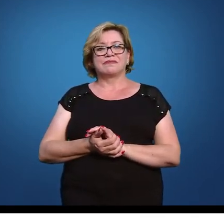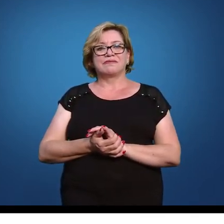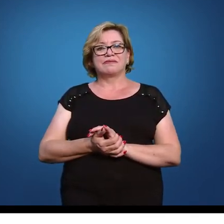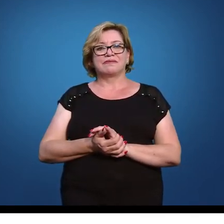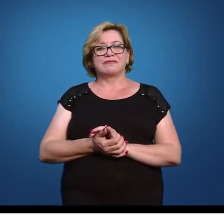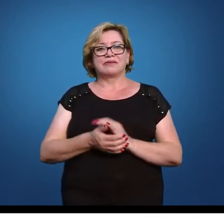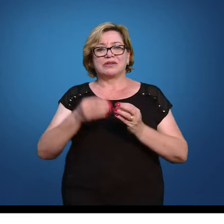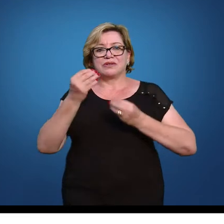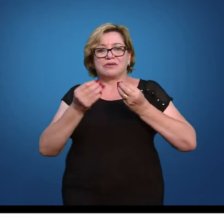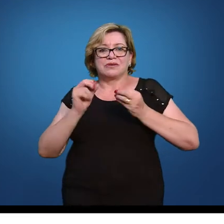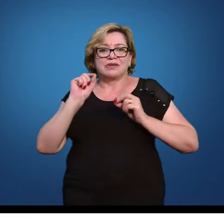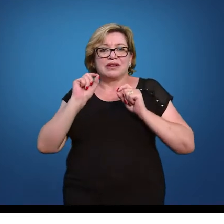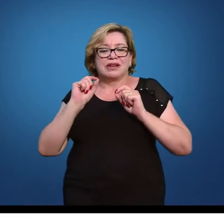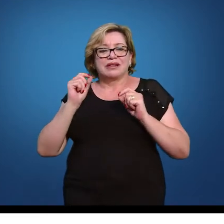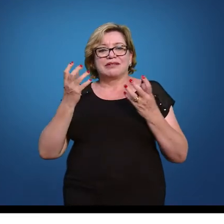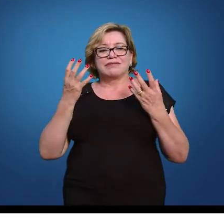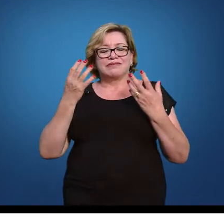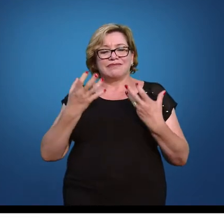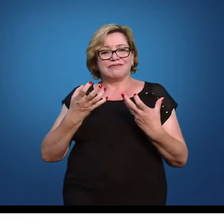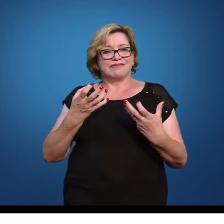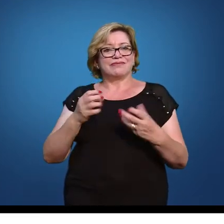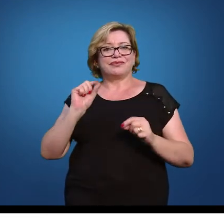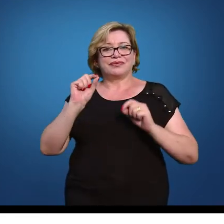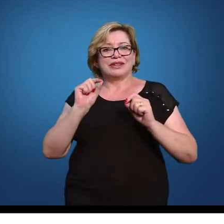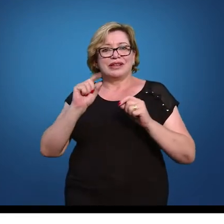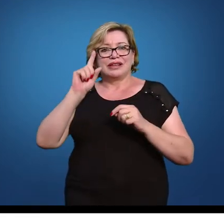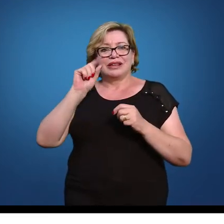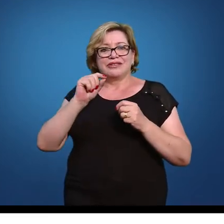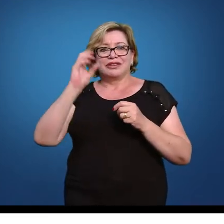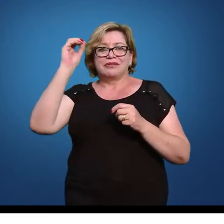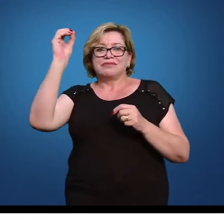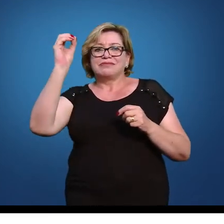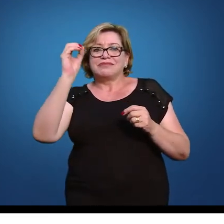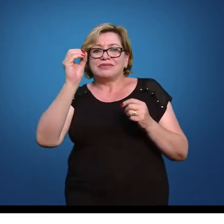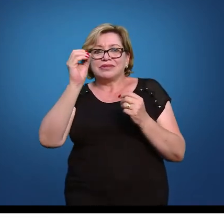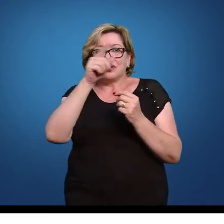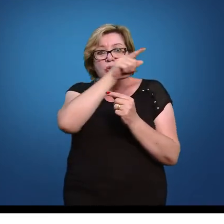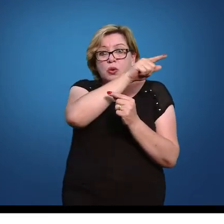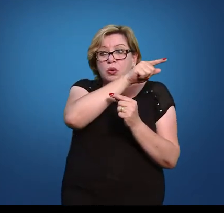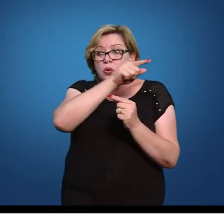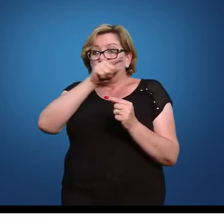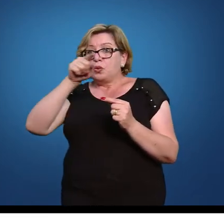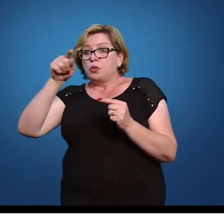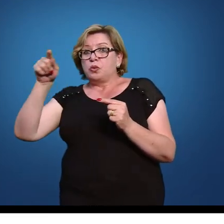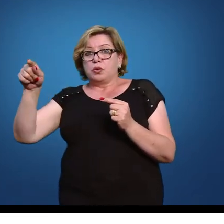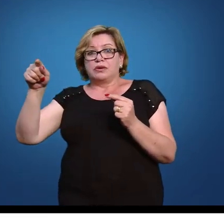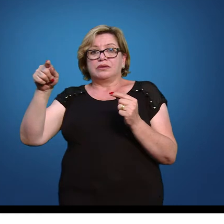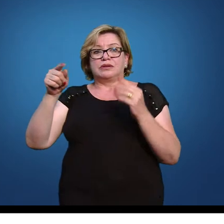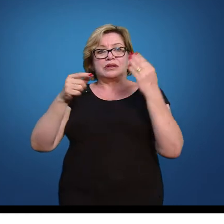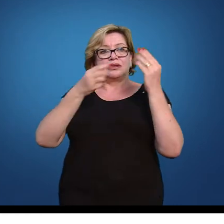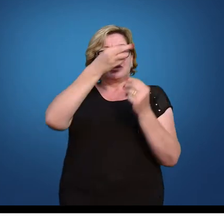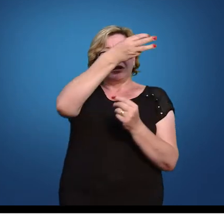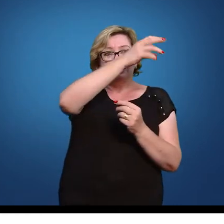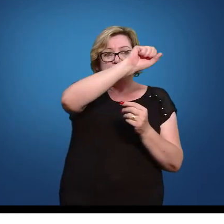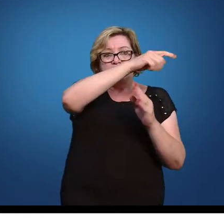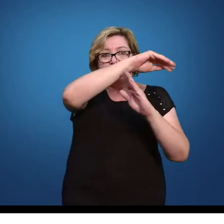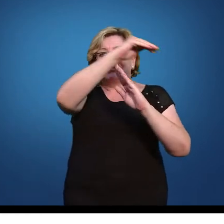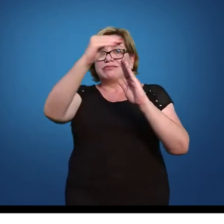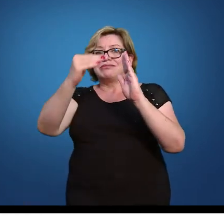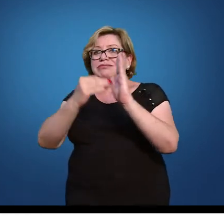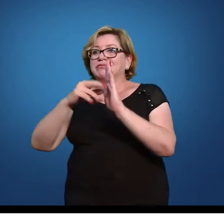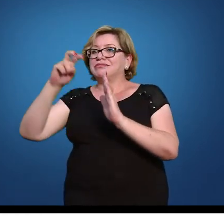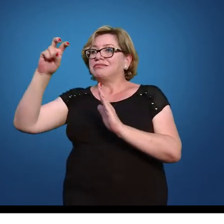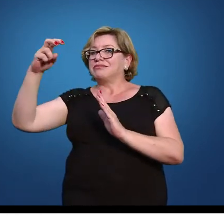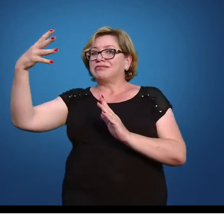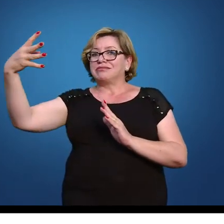o nosso interesse de cálculo é exatamente o percentual entre esses dois valores ou seja entre o 38 e o